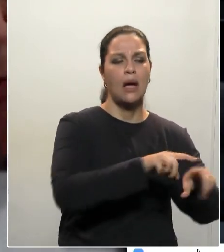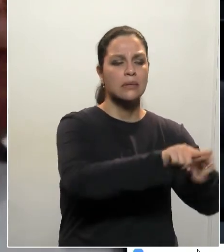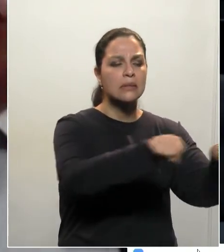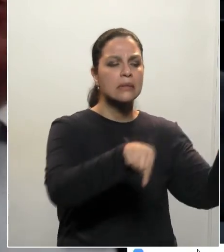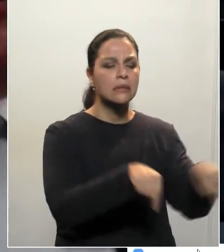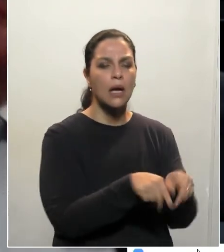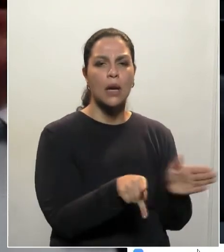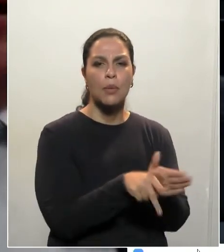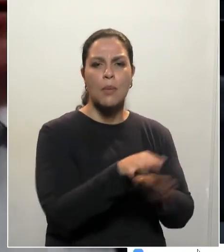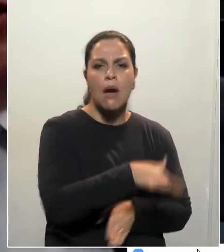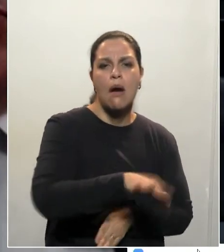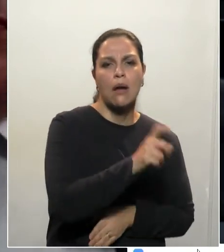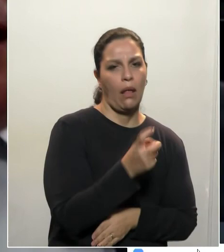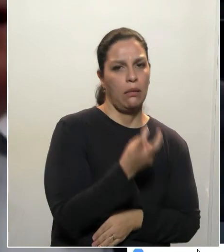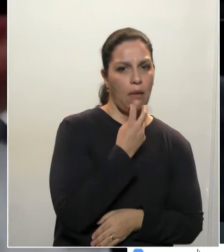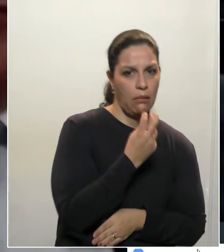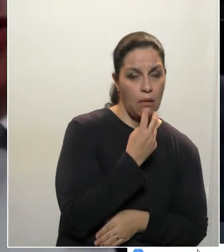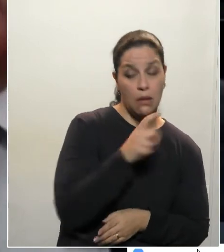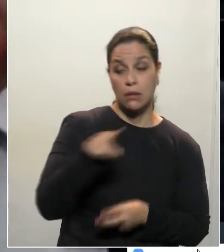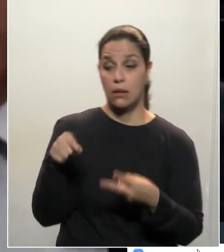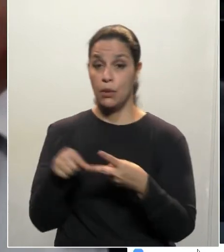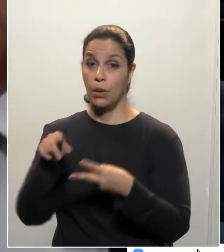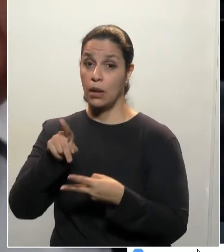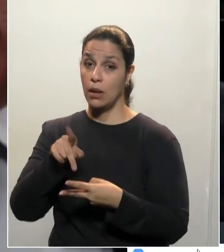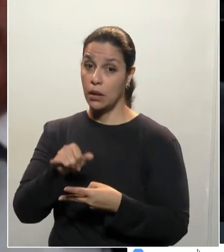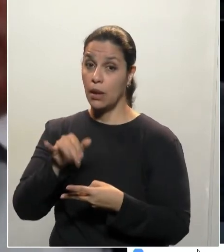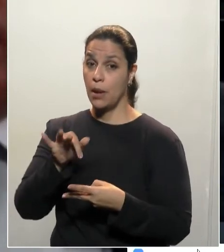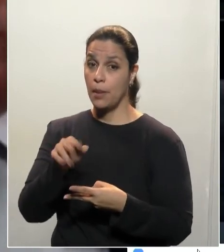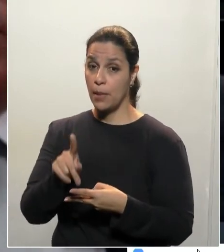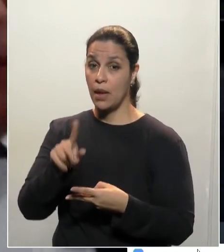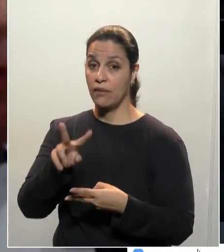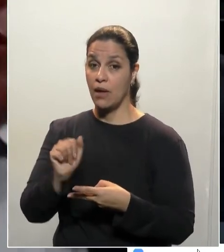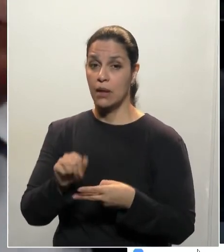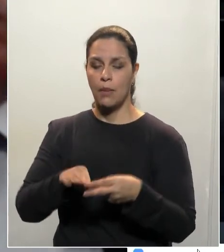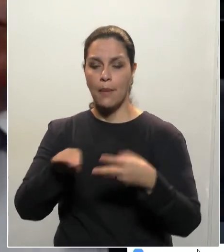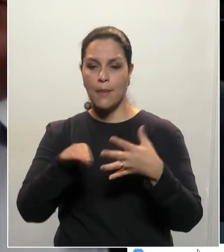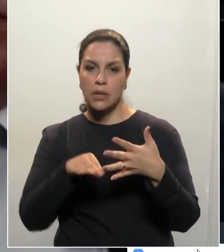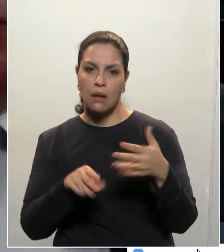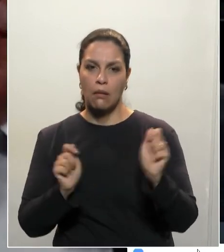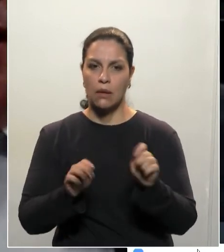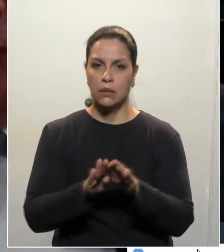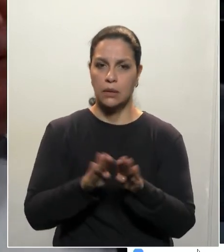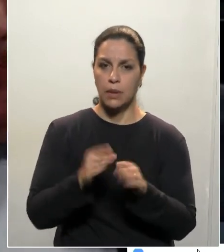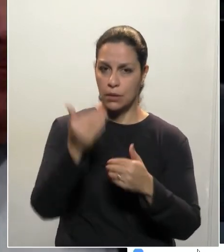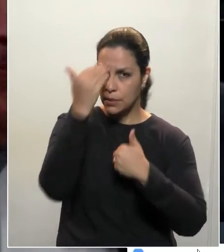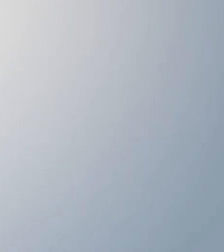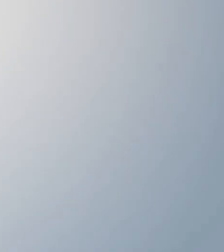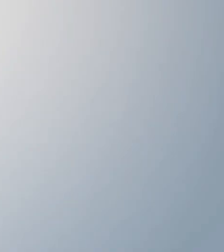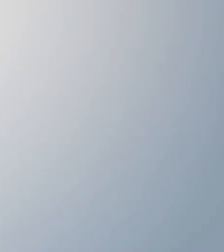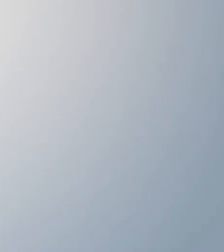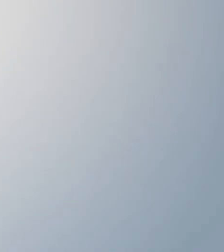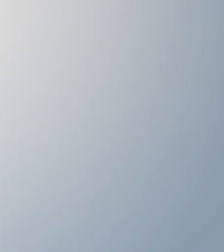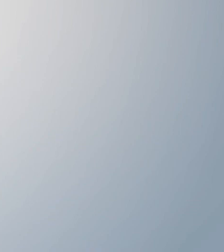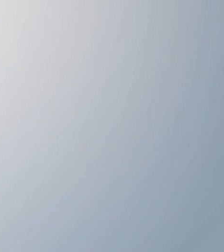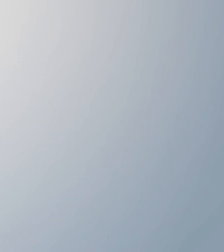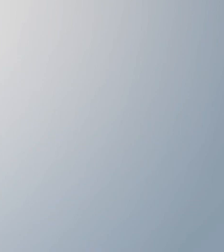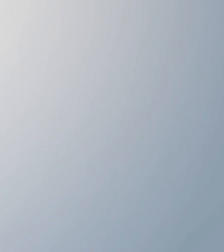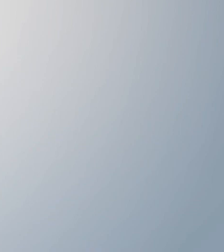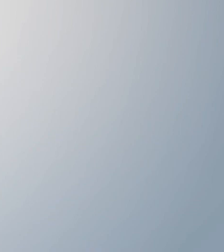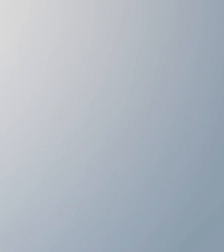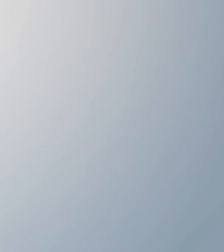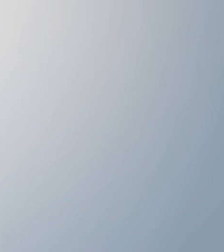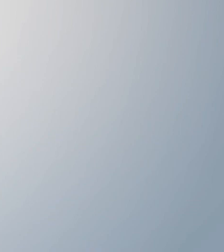apreendido, como também em relação ao IPVA, a possibilidade desse financiamento. Eu conto com todos vocês. Obrigado. Obrigado.